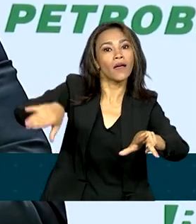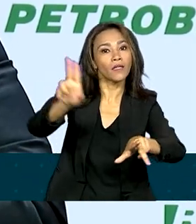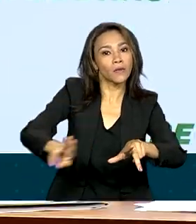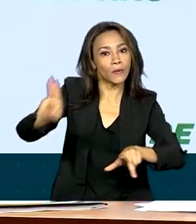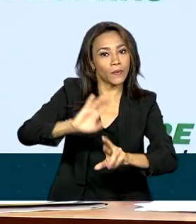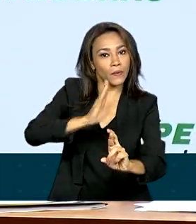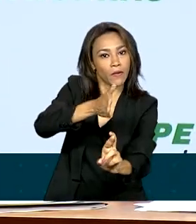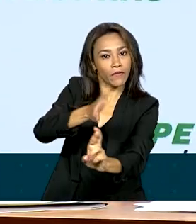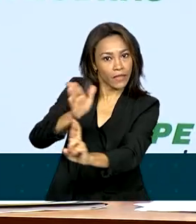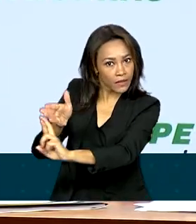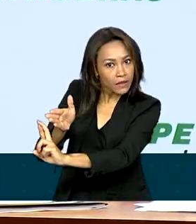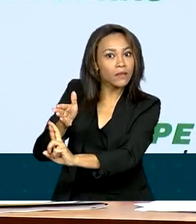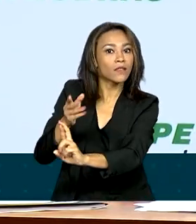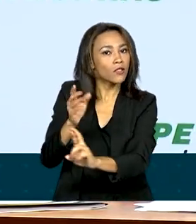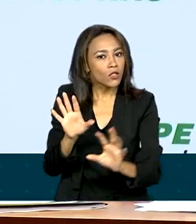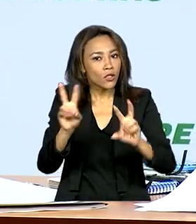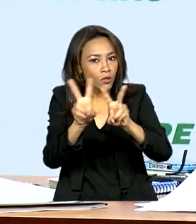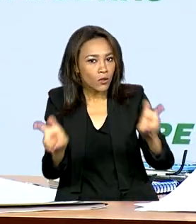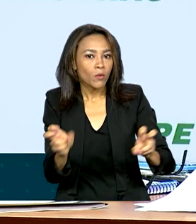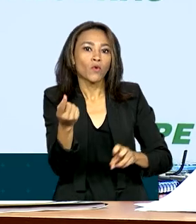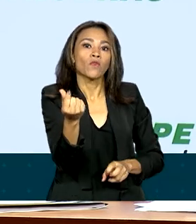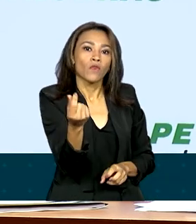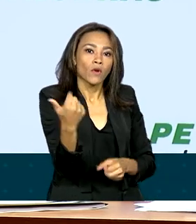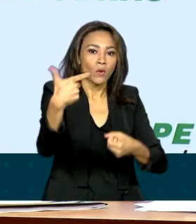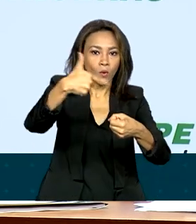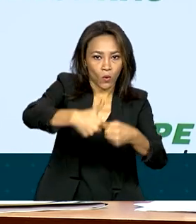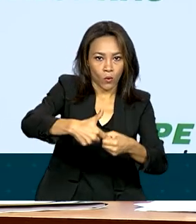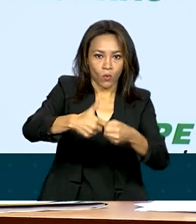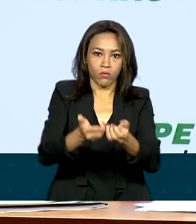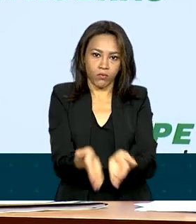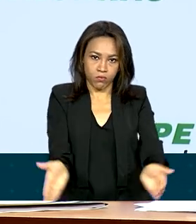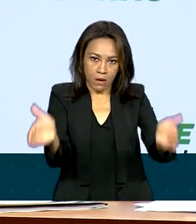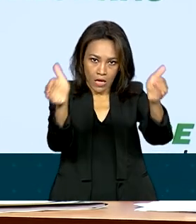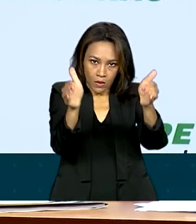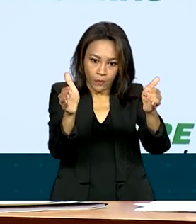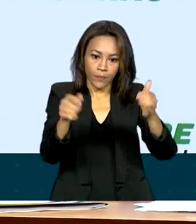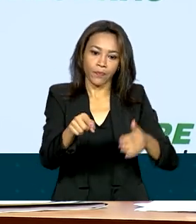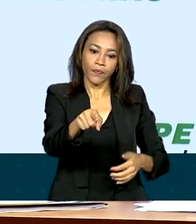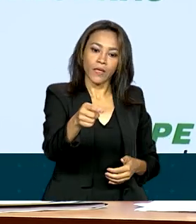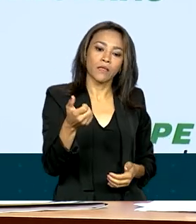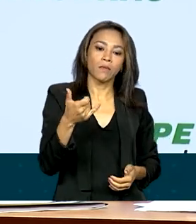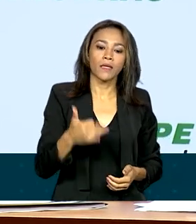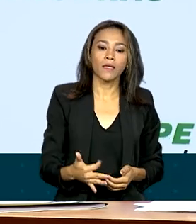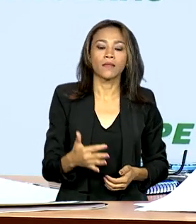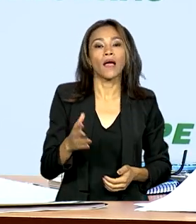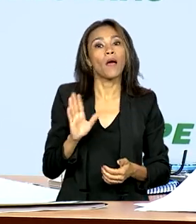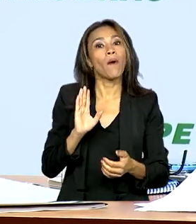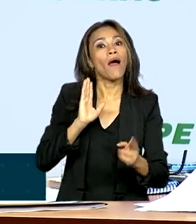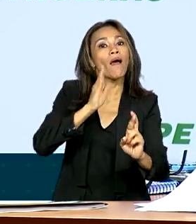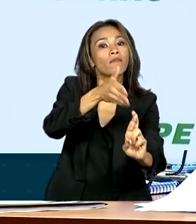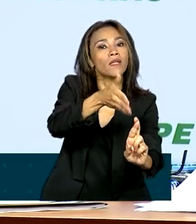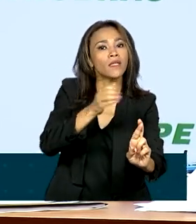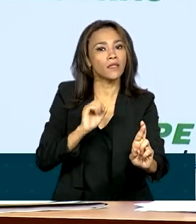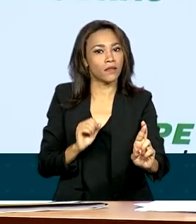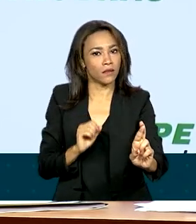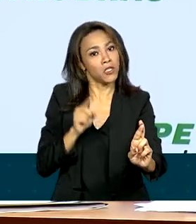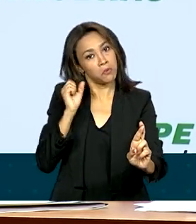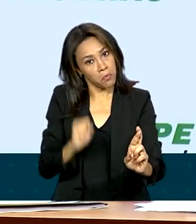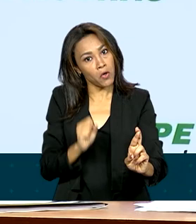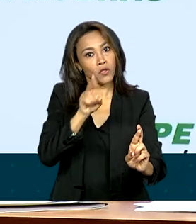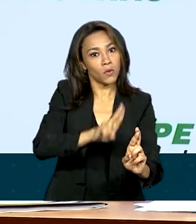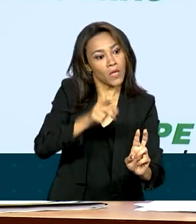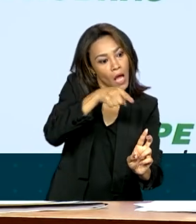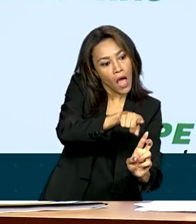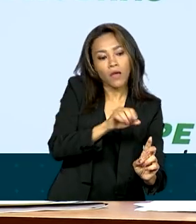Eu não vou descumprir regra, mas o PPI é uma abstração, é uma referência. A gente pode usar essa com